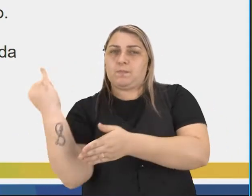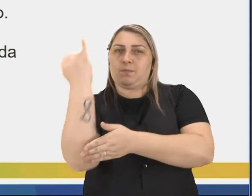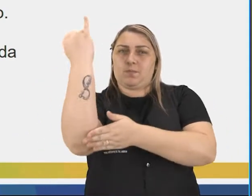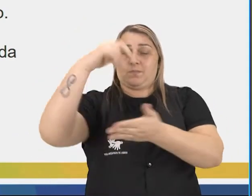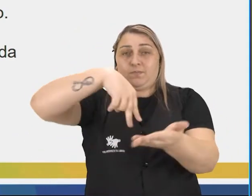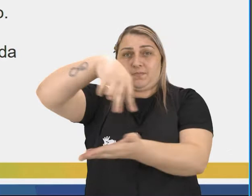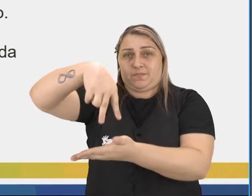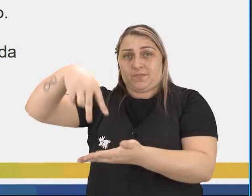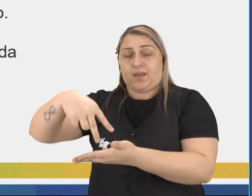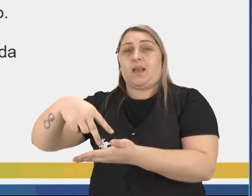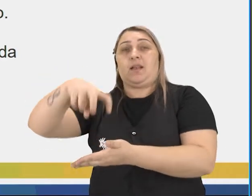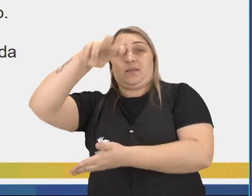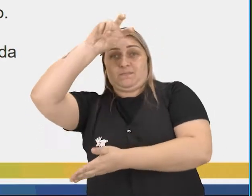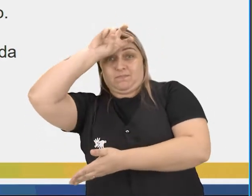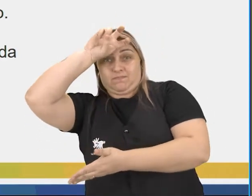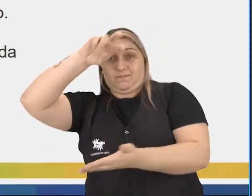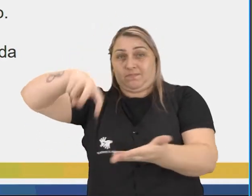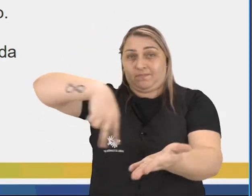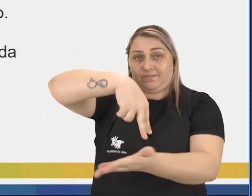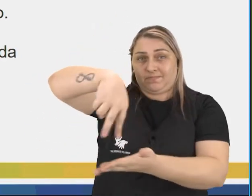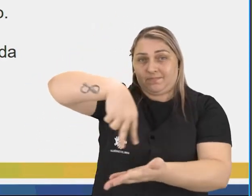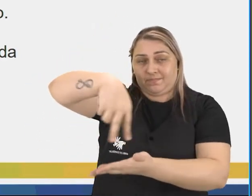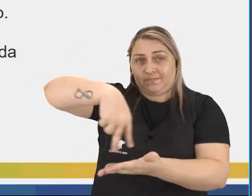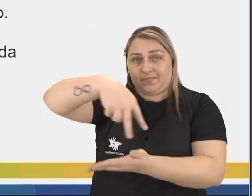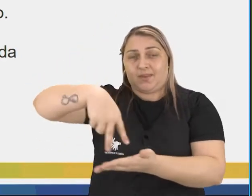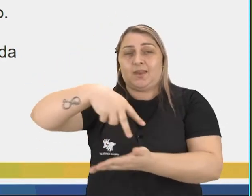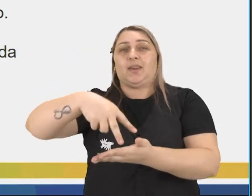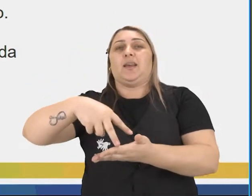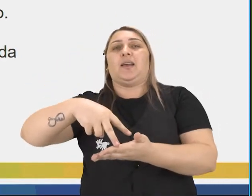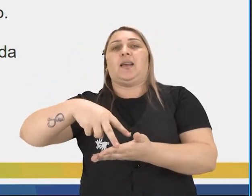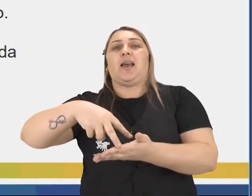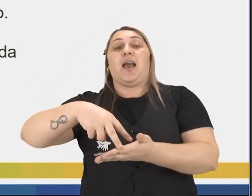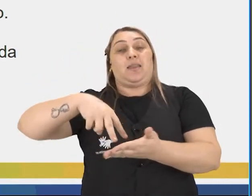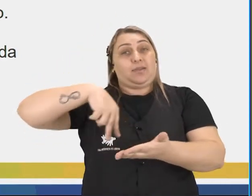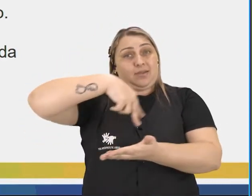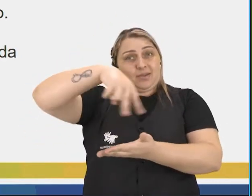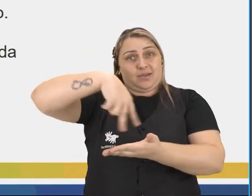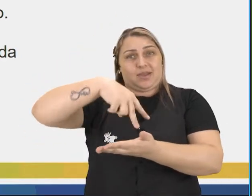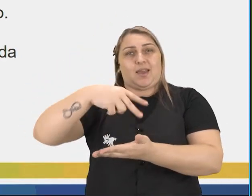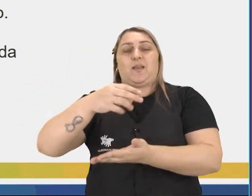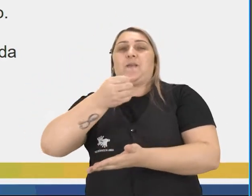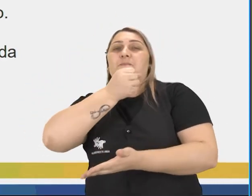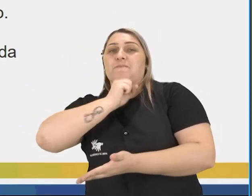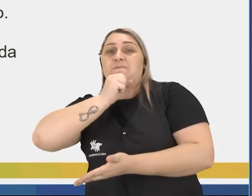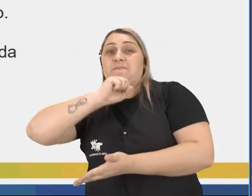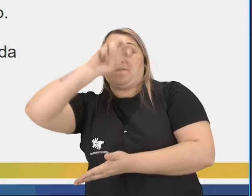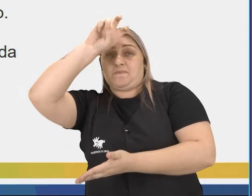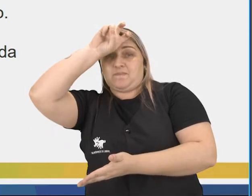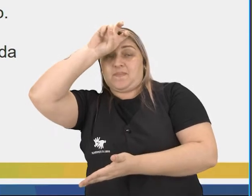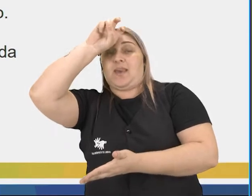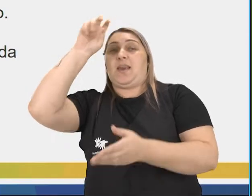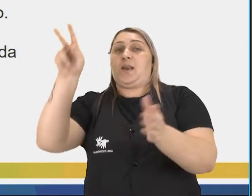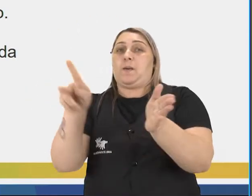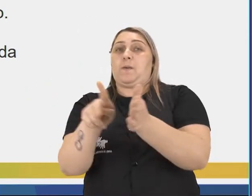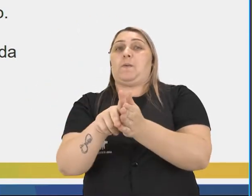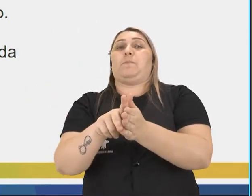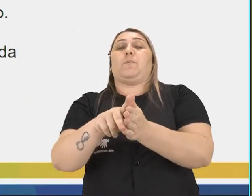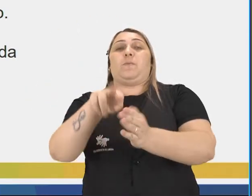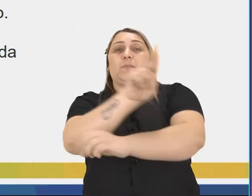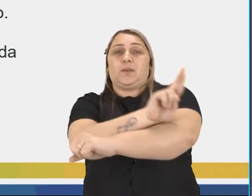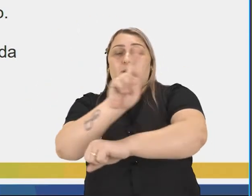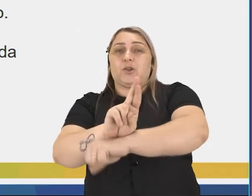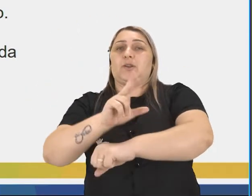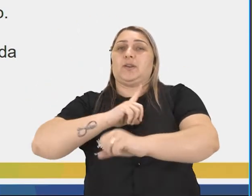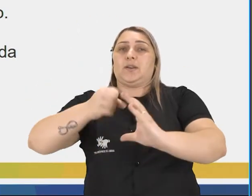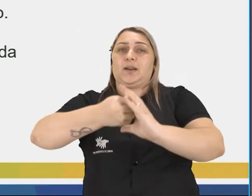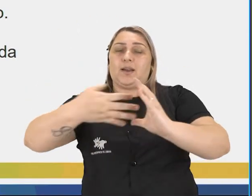dessa dança. Uma delas é a dança do Egito, ou seja, a dança no antigo Egito era ritualística e tinha